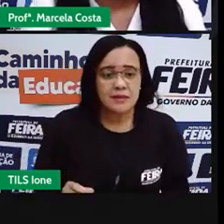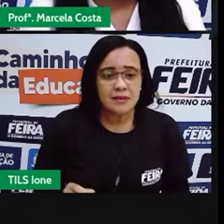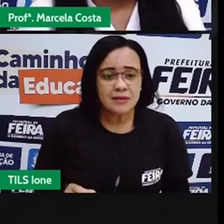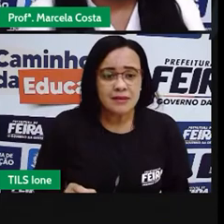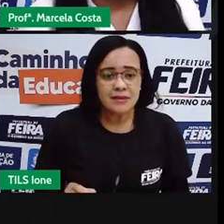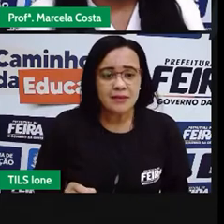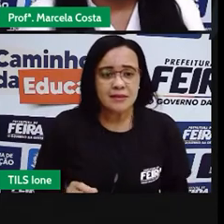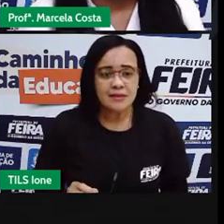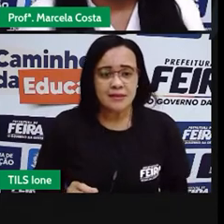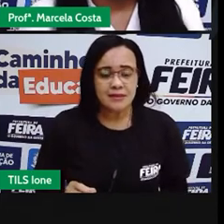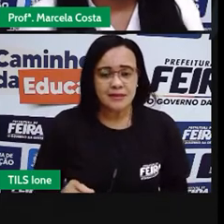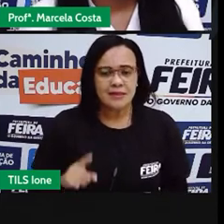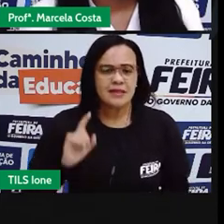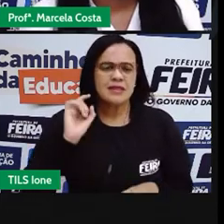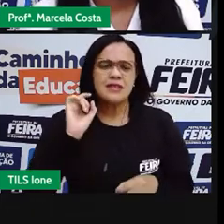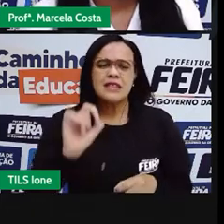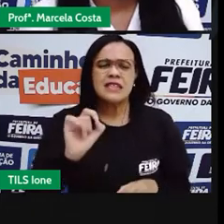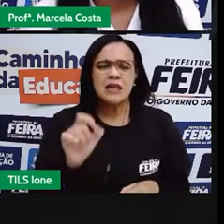armadilha para ela?